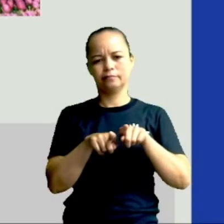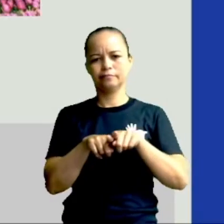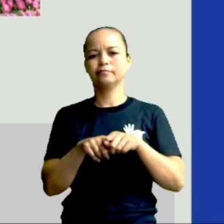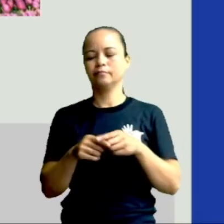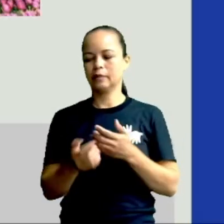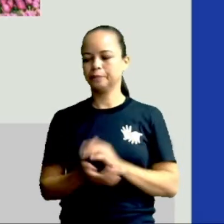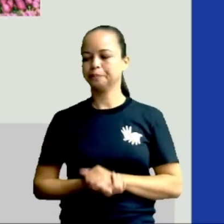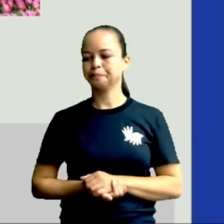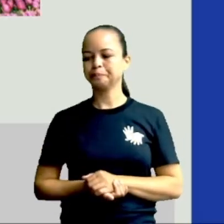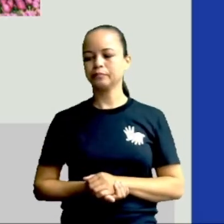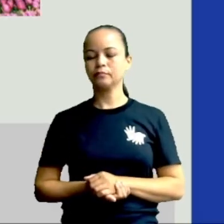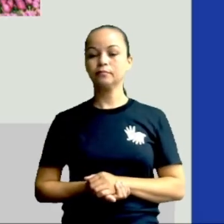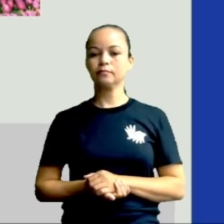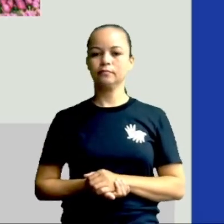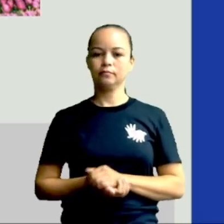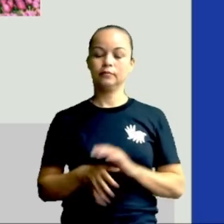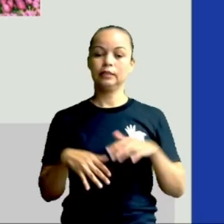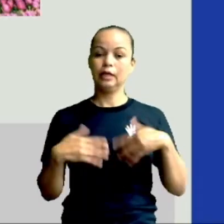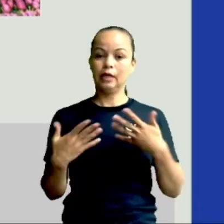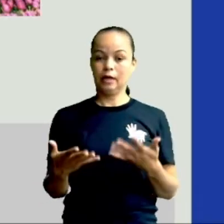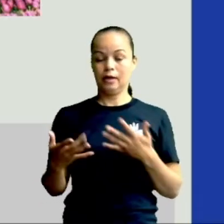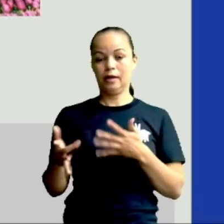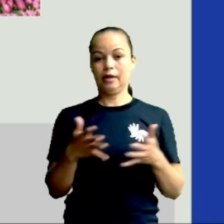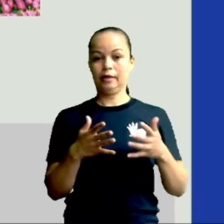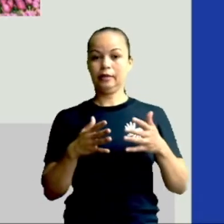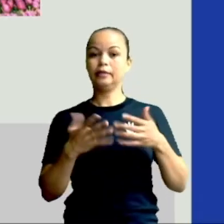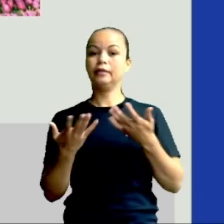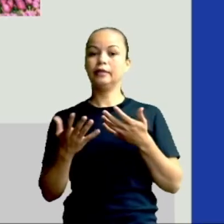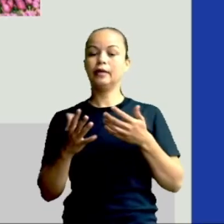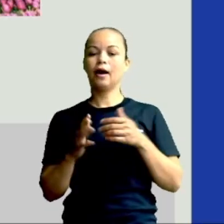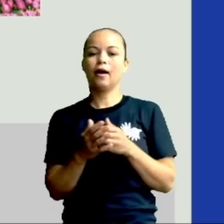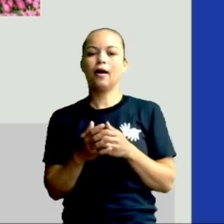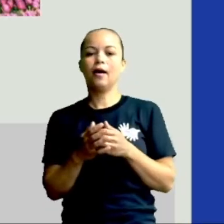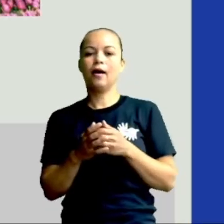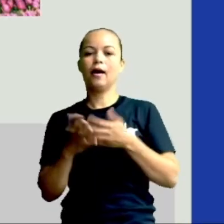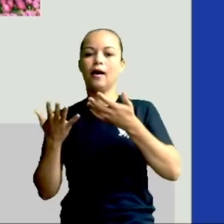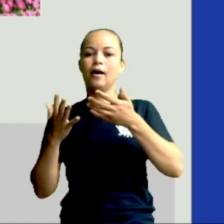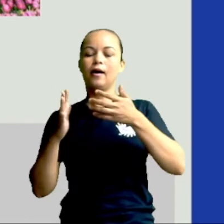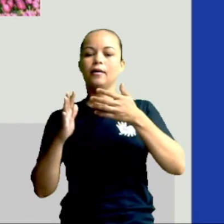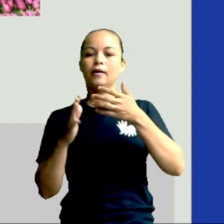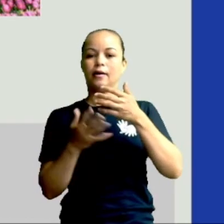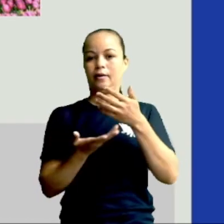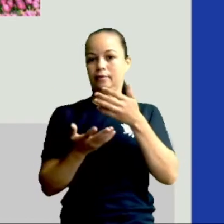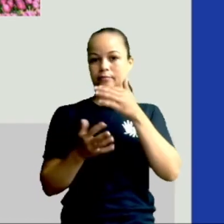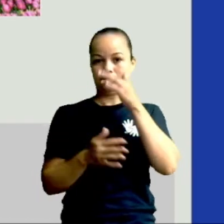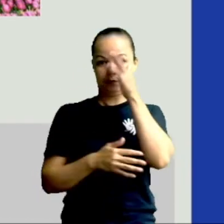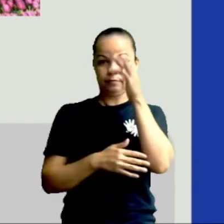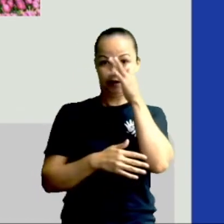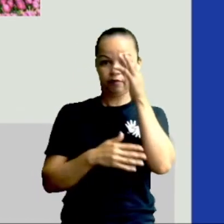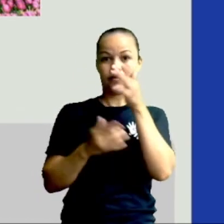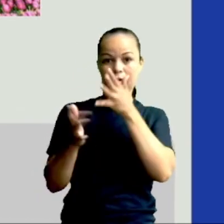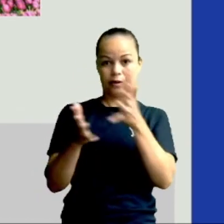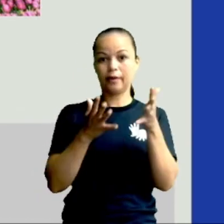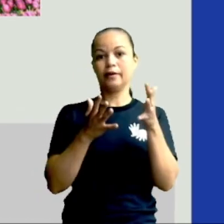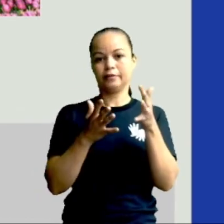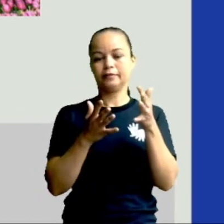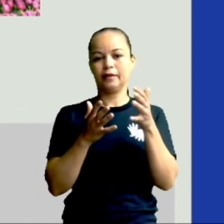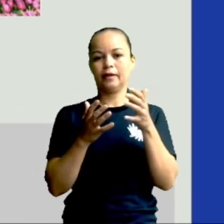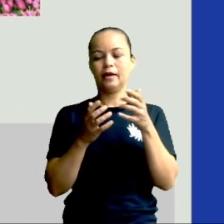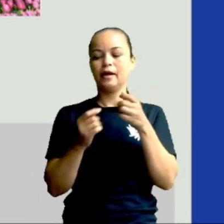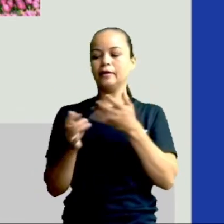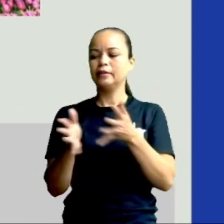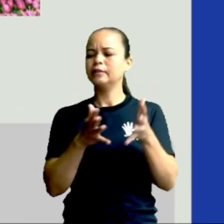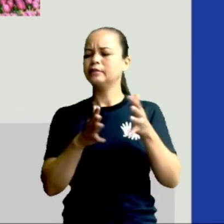bom? E aí, a primavera, né? Que é conhecida como a estação das flores. Nessa estação, as